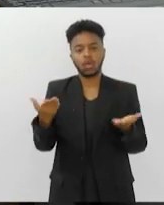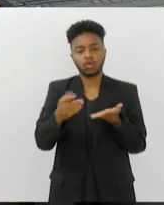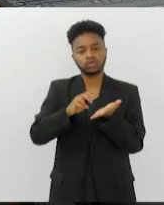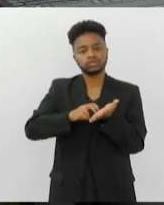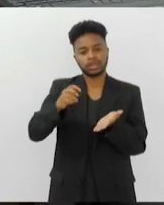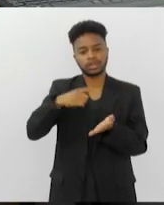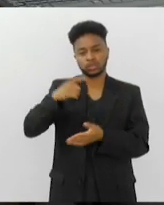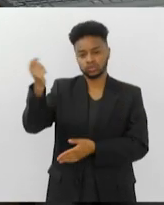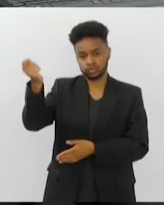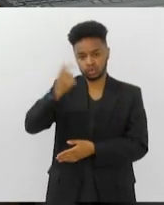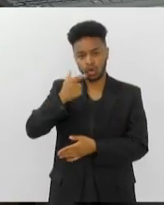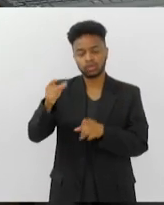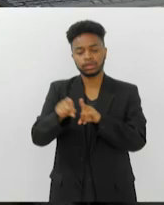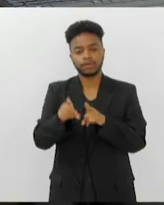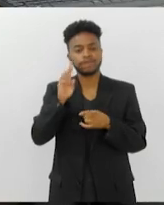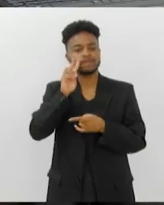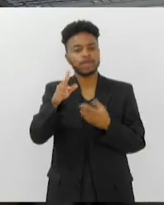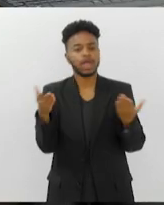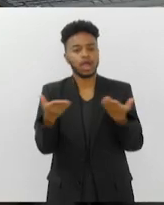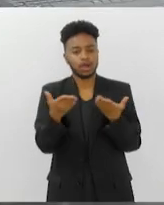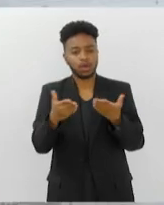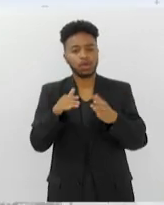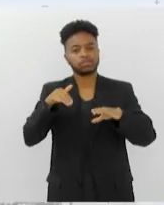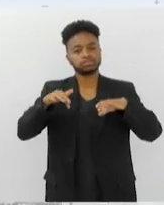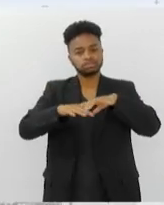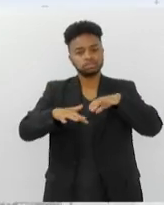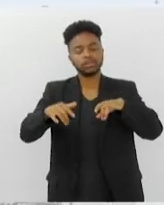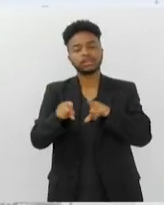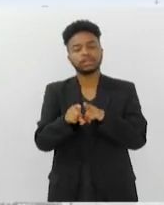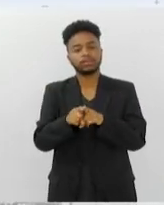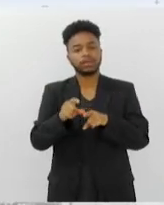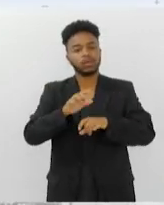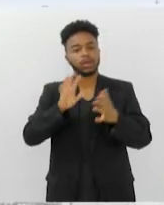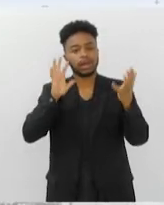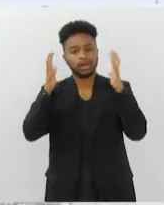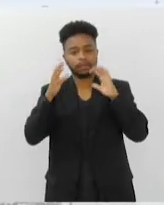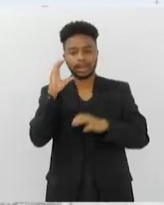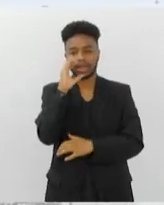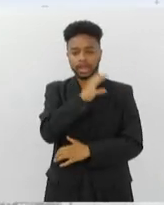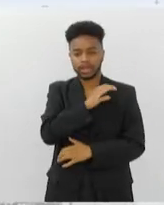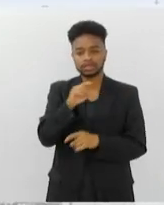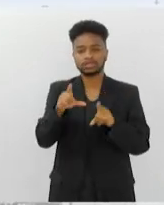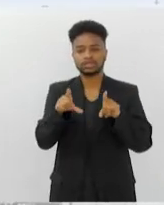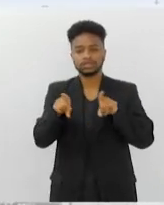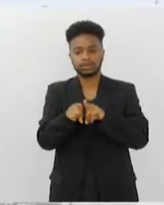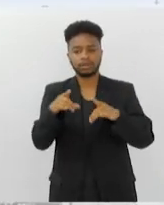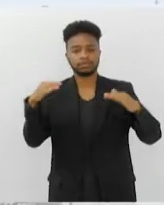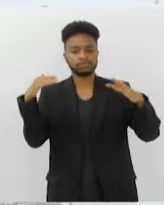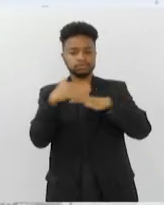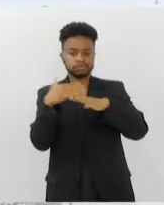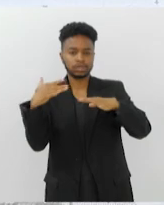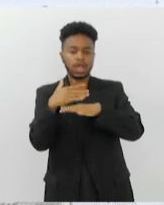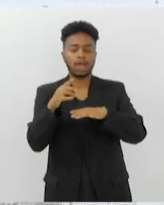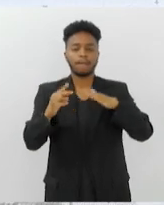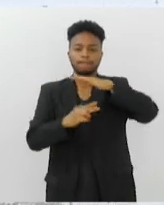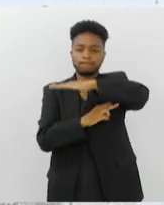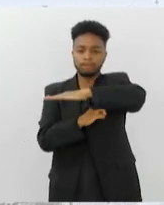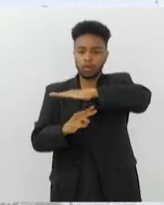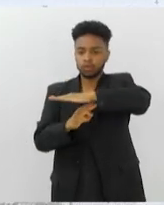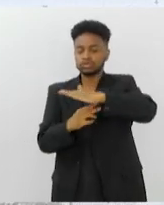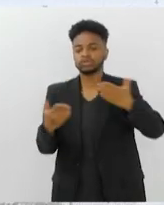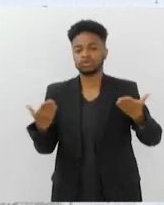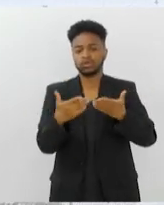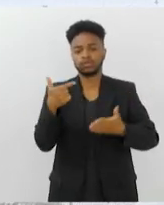com sol, você vê imagens aí da Baía de Guanabara. O tempo já está quente, bastante movimento na ponte Rio Niterói. Nesse momento faz